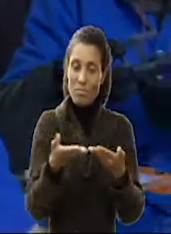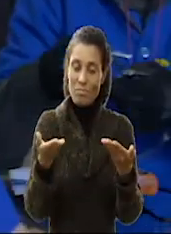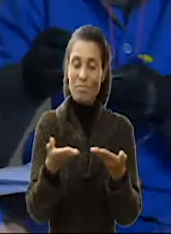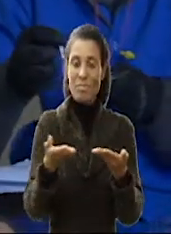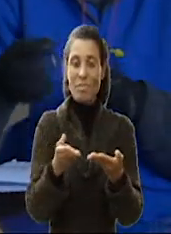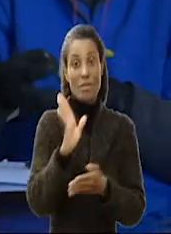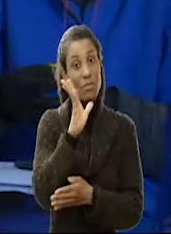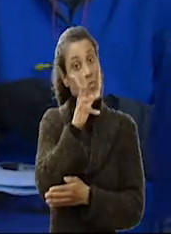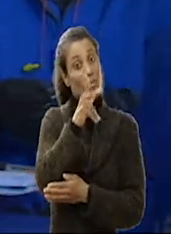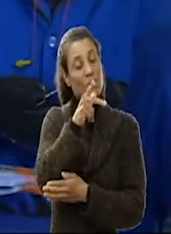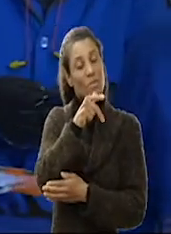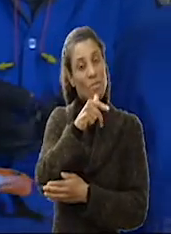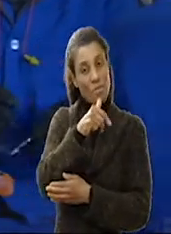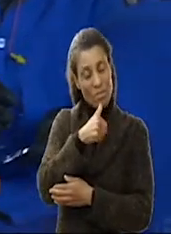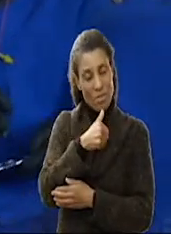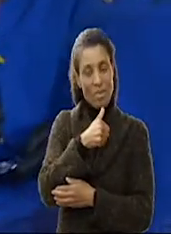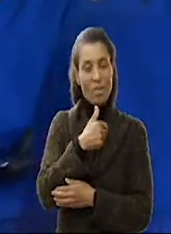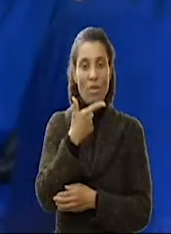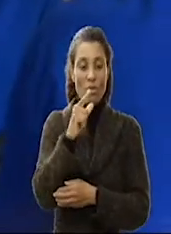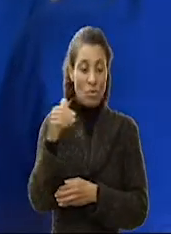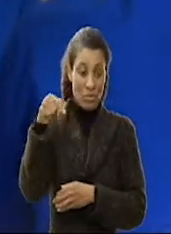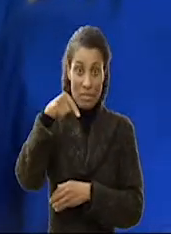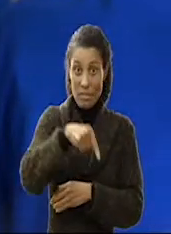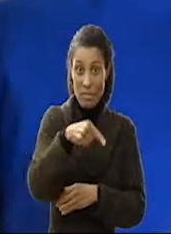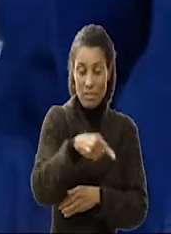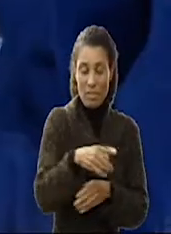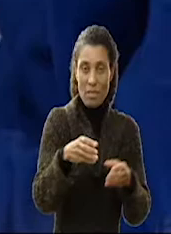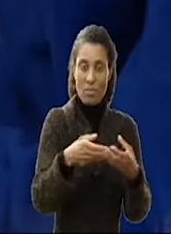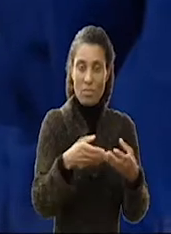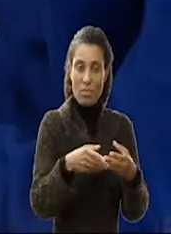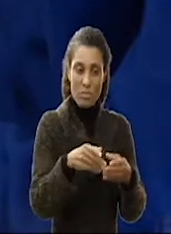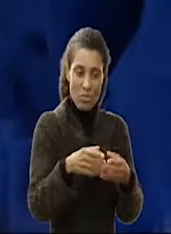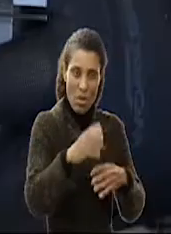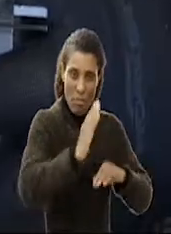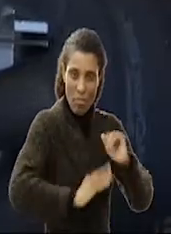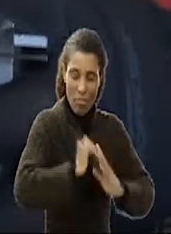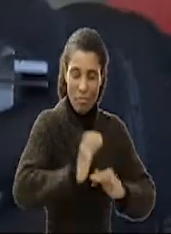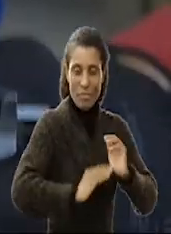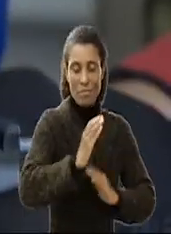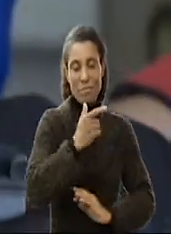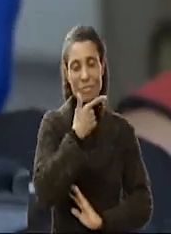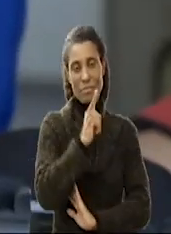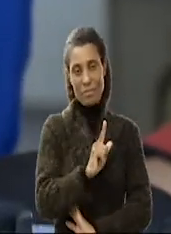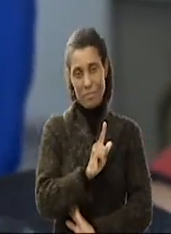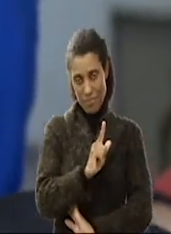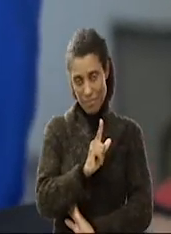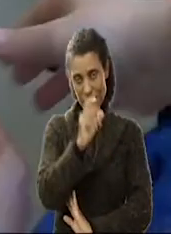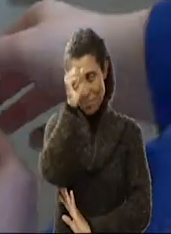agora e ainda vai demorar para descer até a oficina e receber instruções práticas.